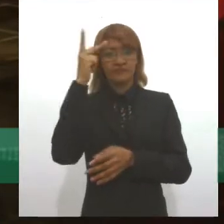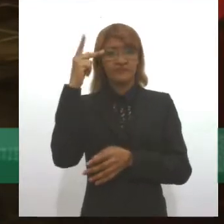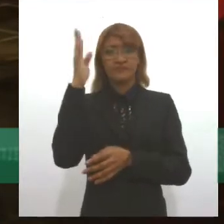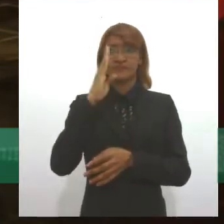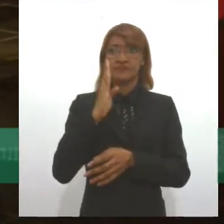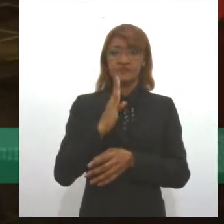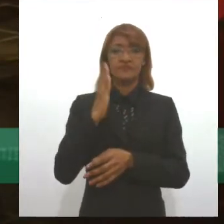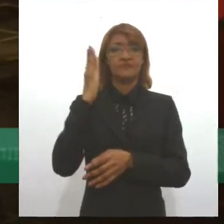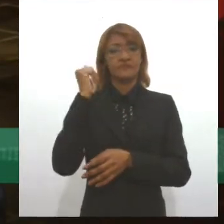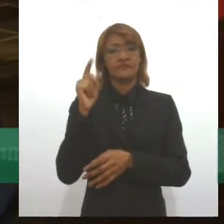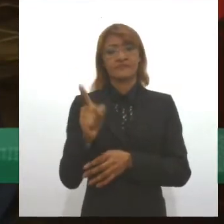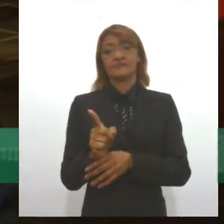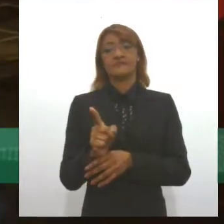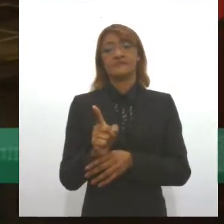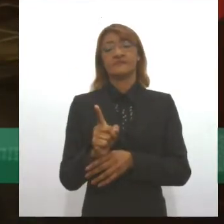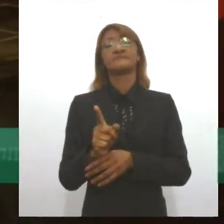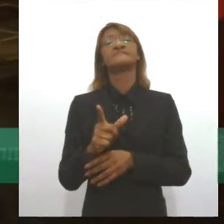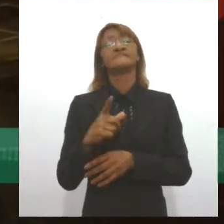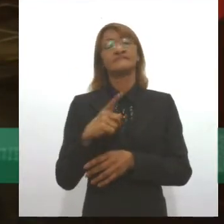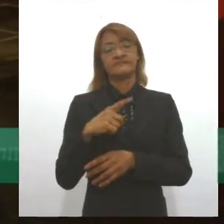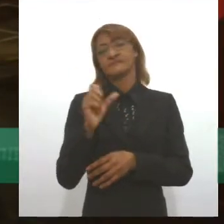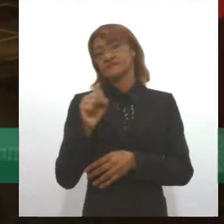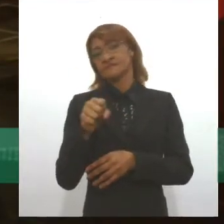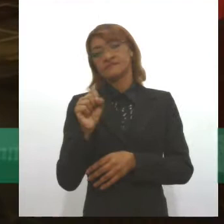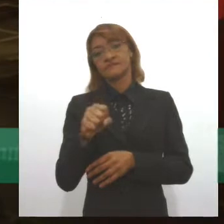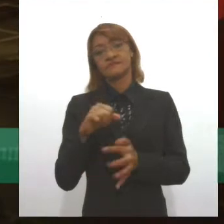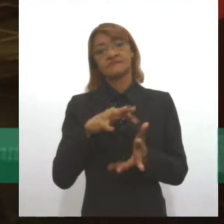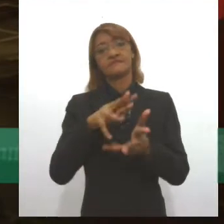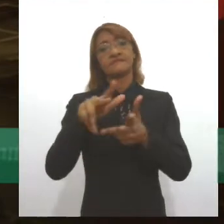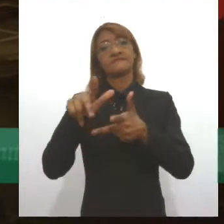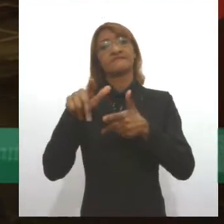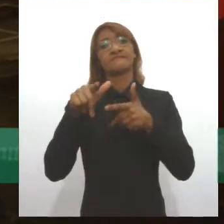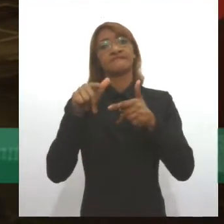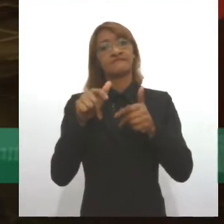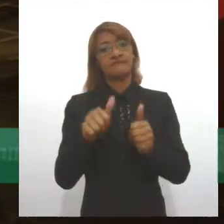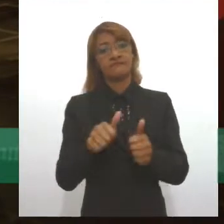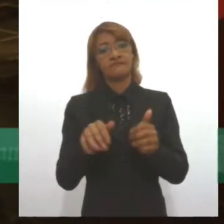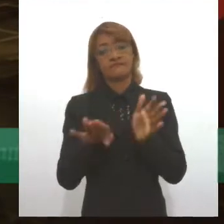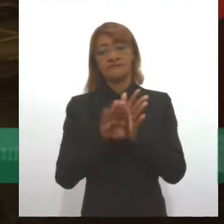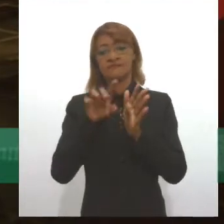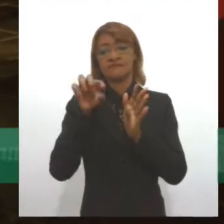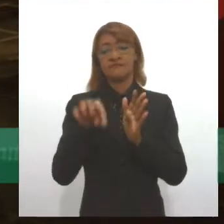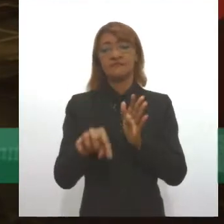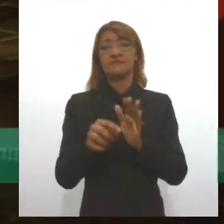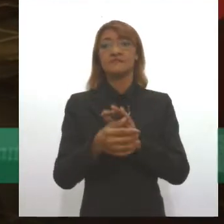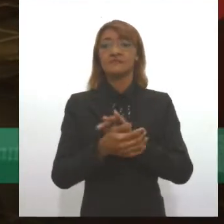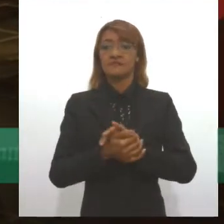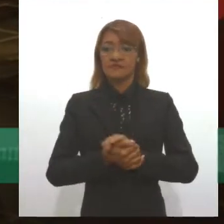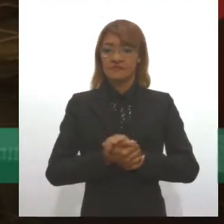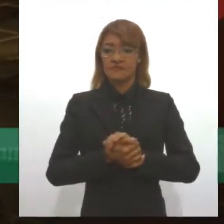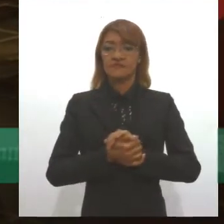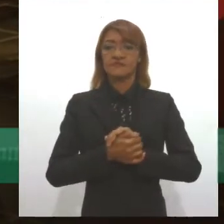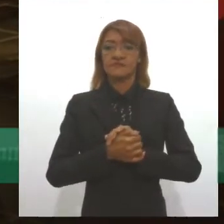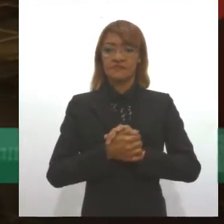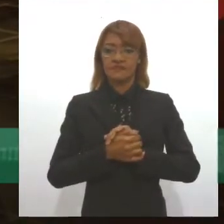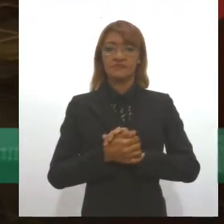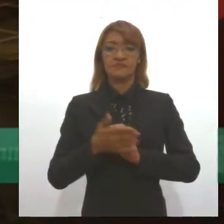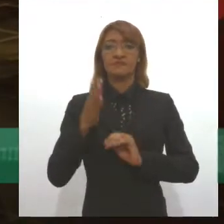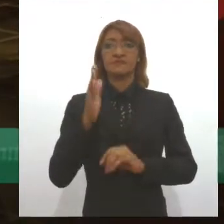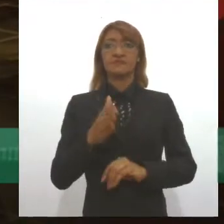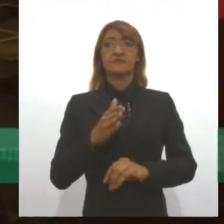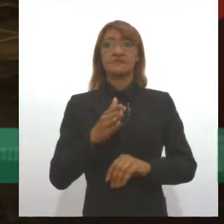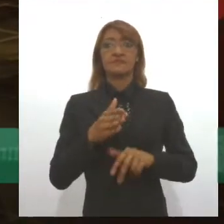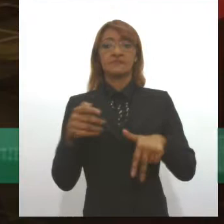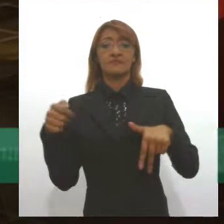eles reproduzem essa lógica mundial que veio para cá pelas mãos do Império Português